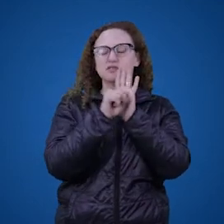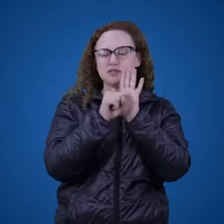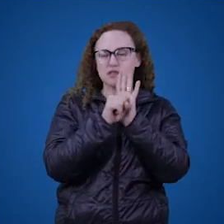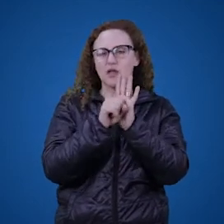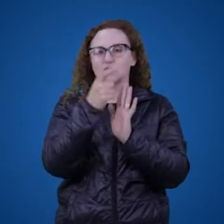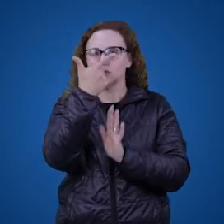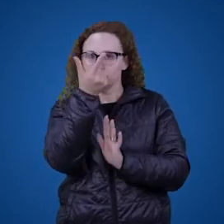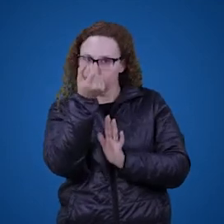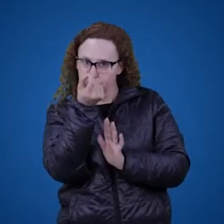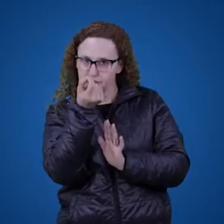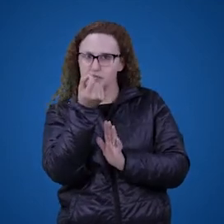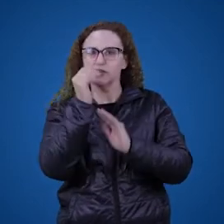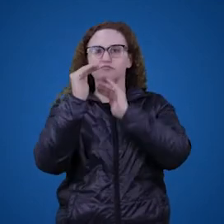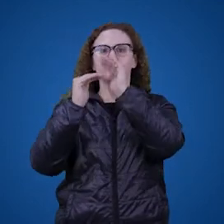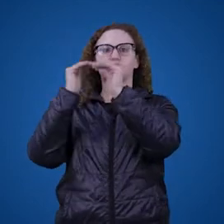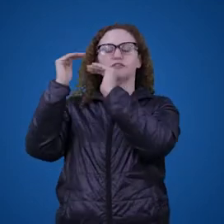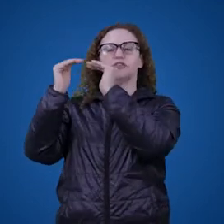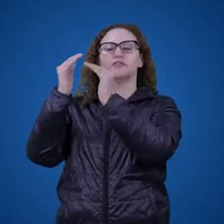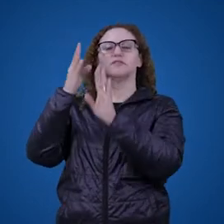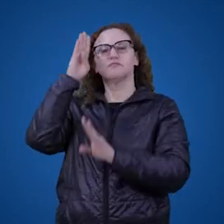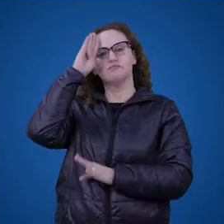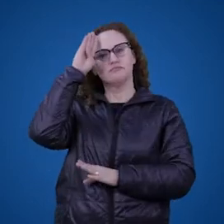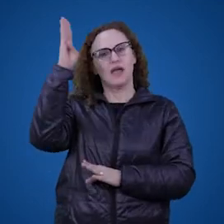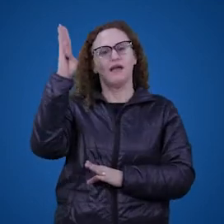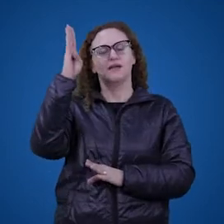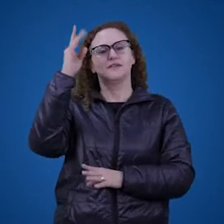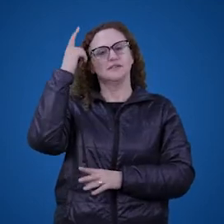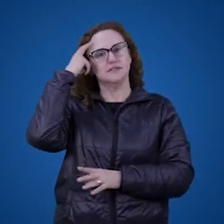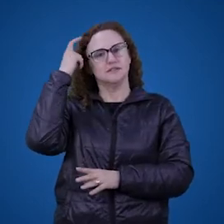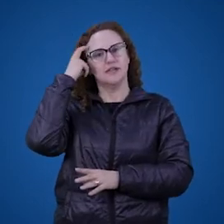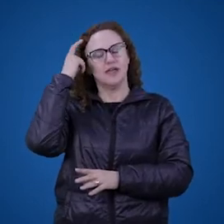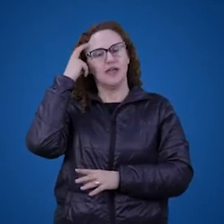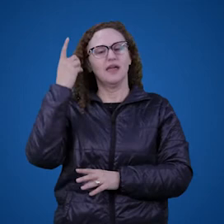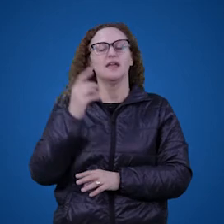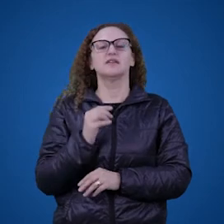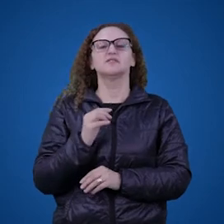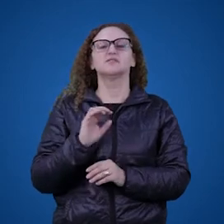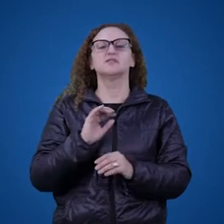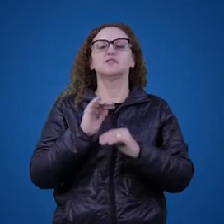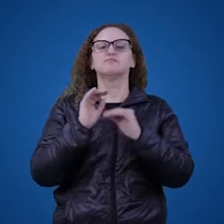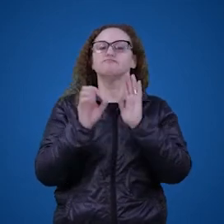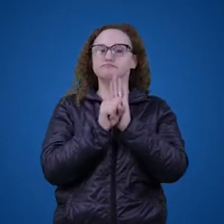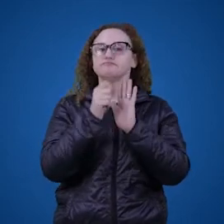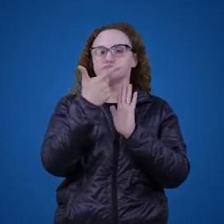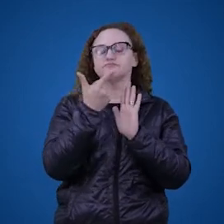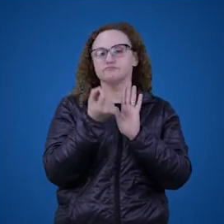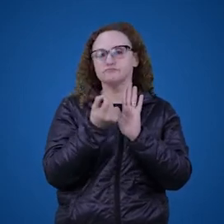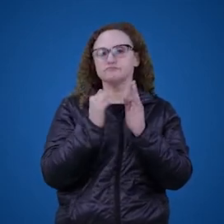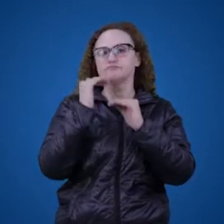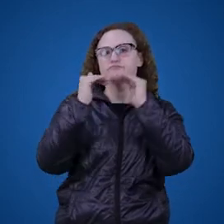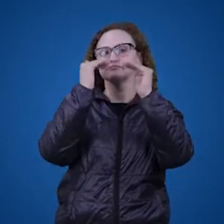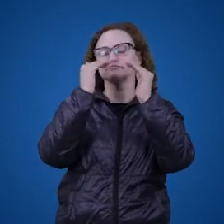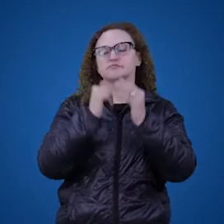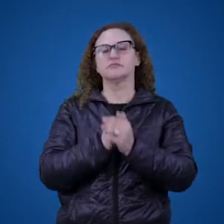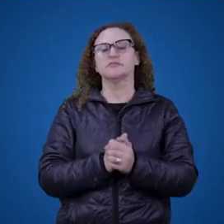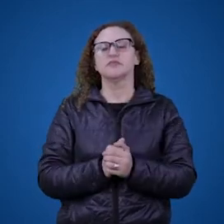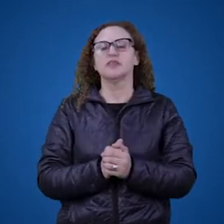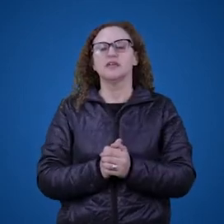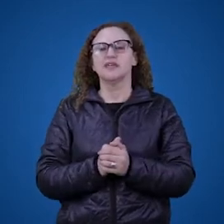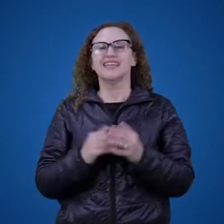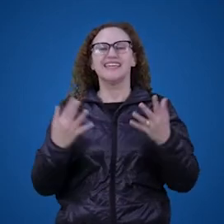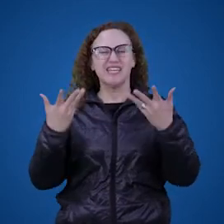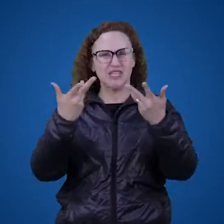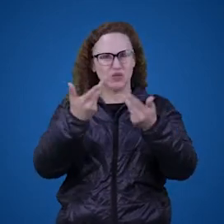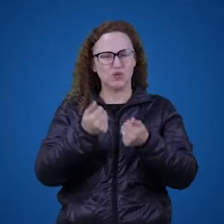do século XX, ele desenvolveu suas principais ideias no começo do século XX até a metade do século XX, e aqui a gente vai